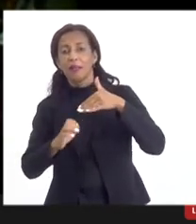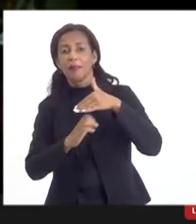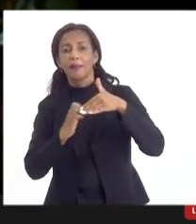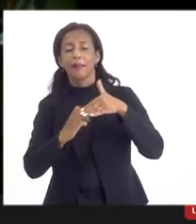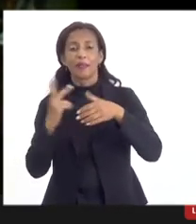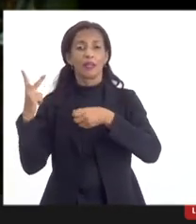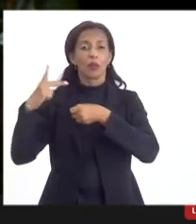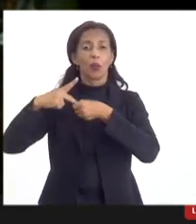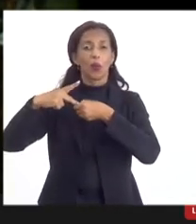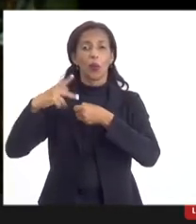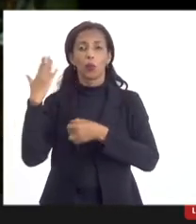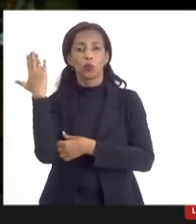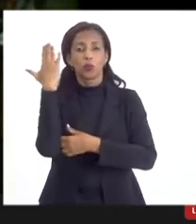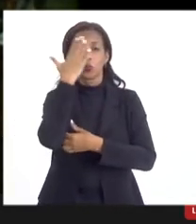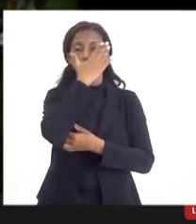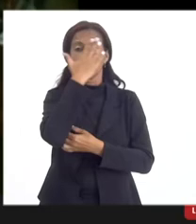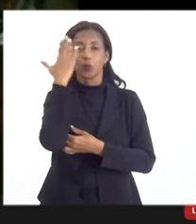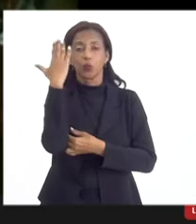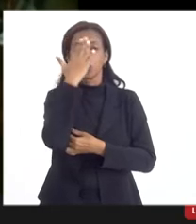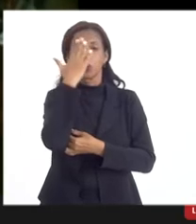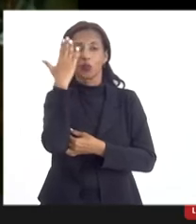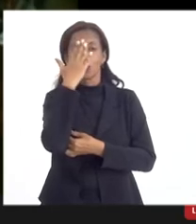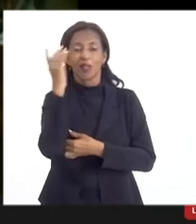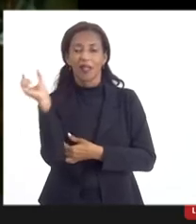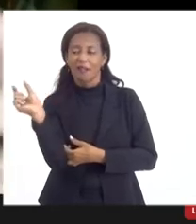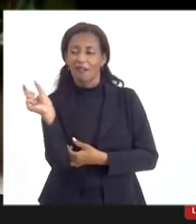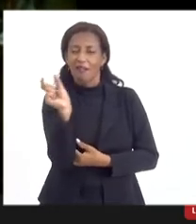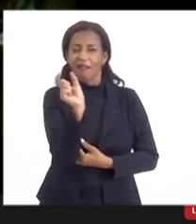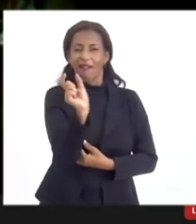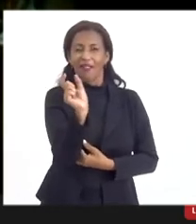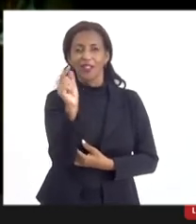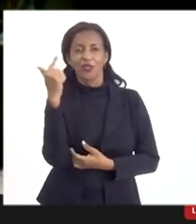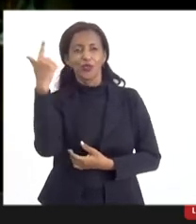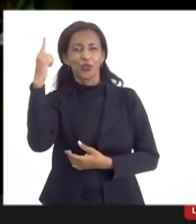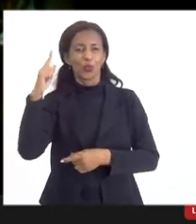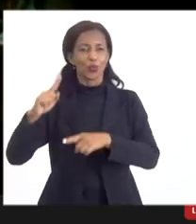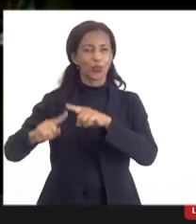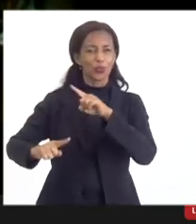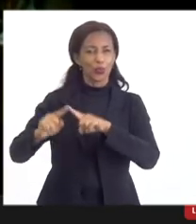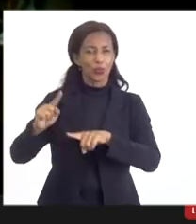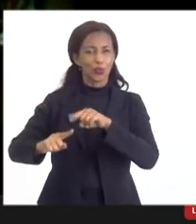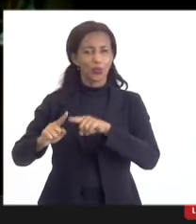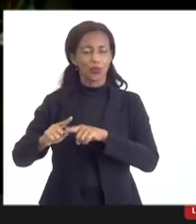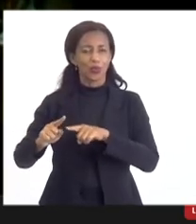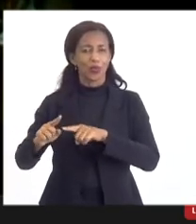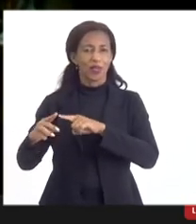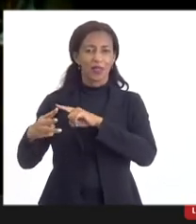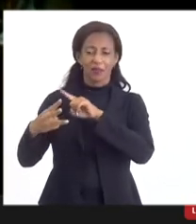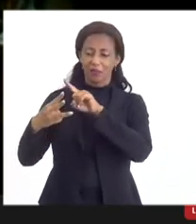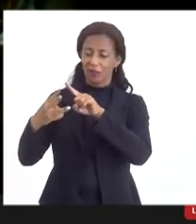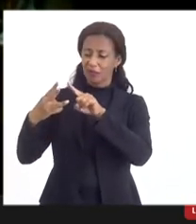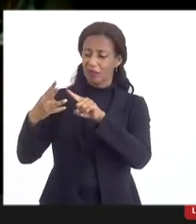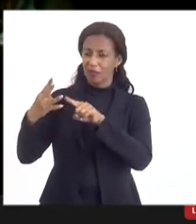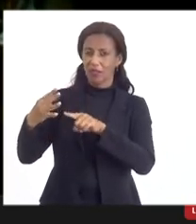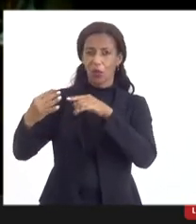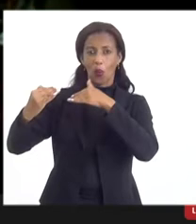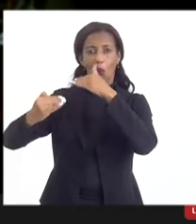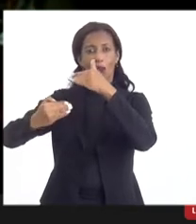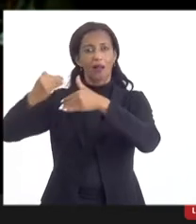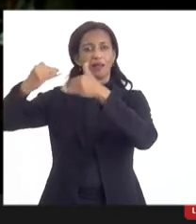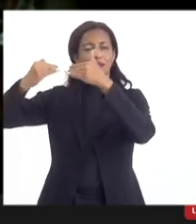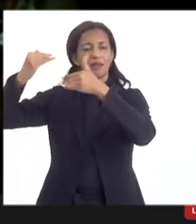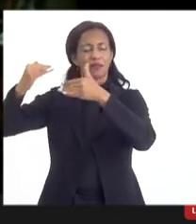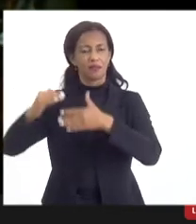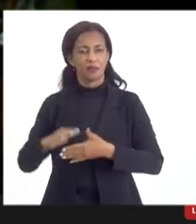não enxerga, porque ela é um componente de um outro produto que muitas vezes está no terceiro ou quarto nível de desenvolvimento.